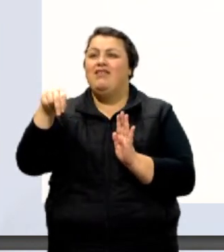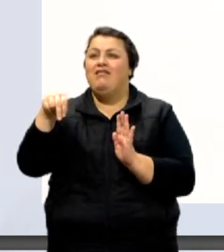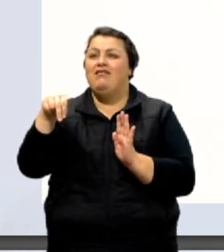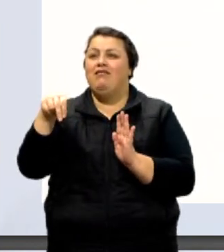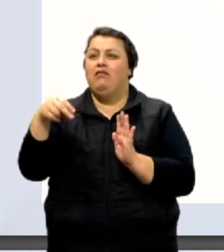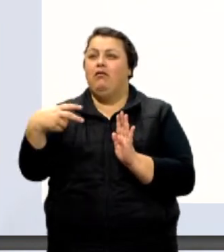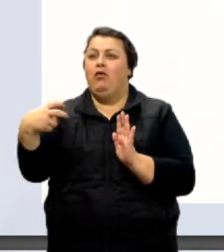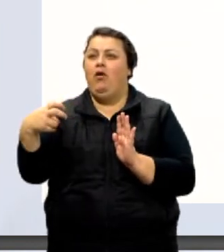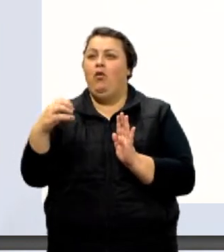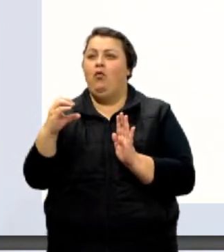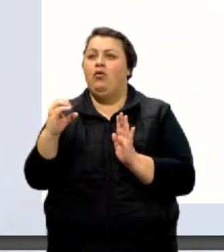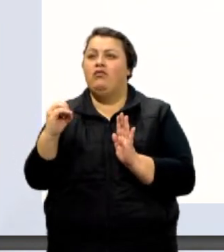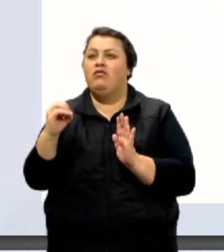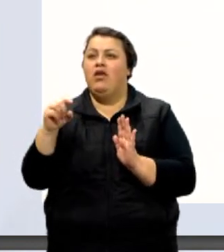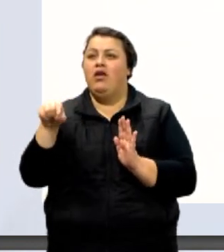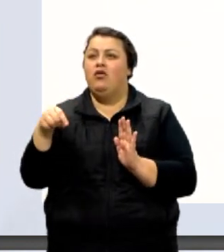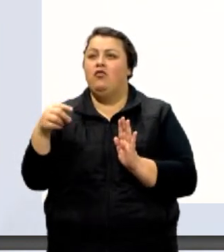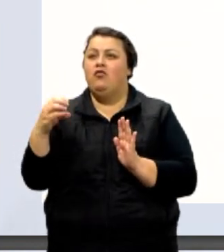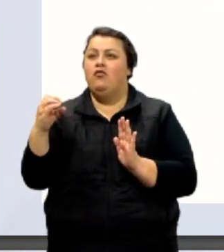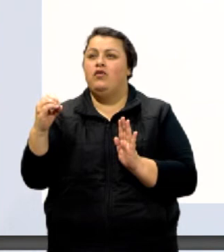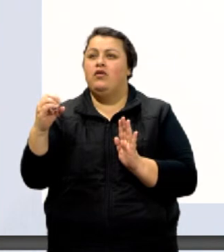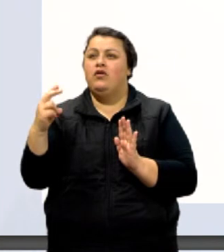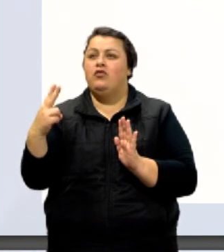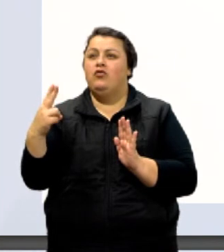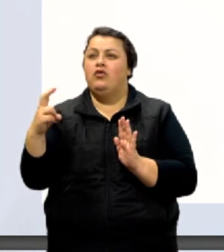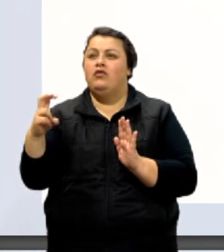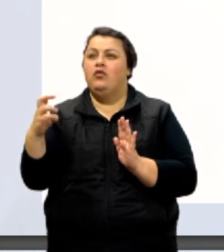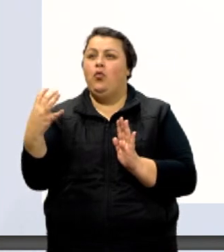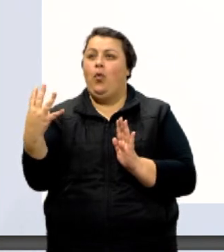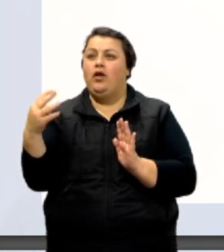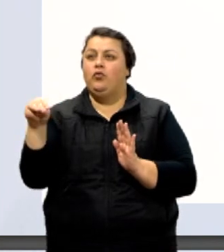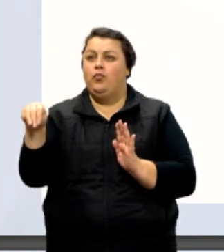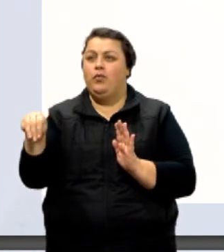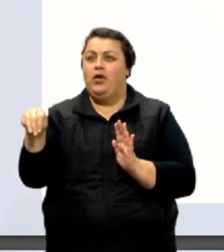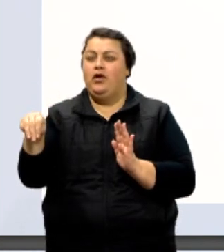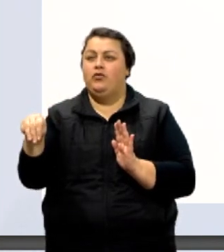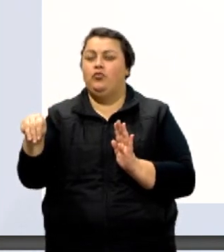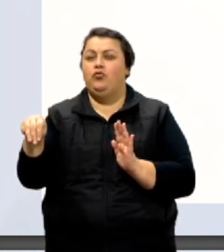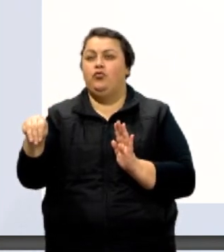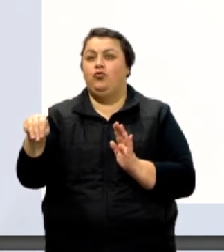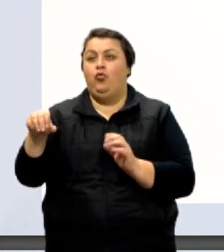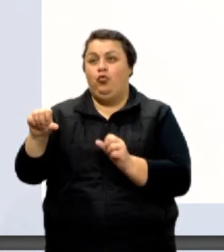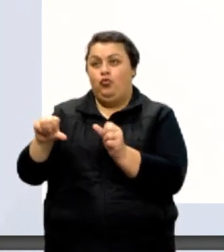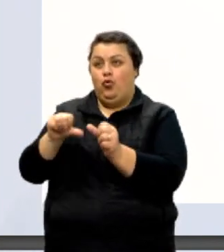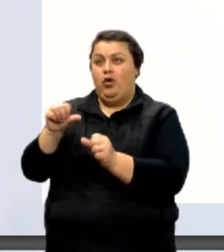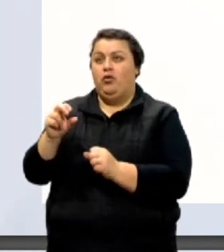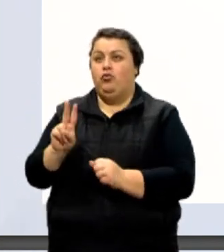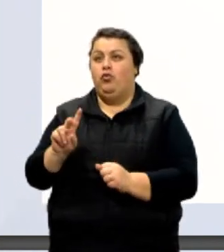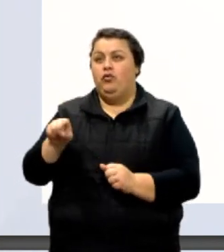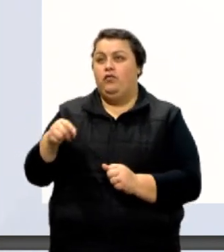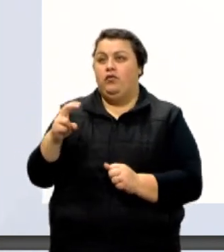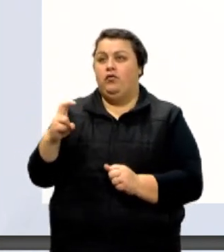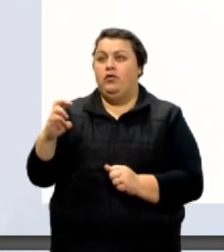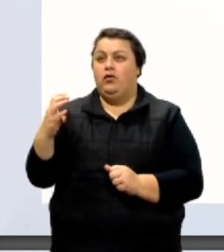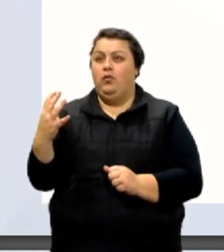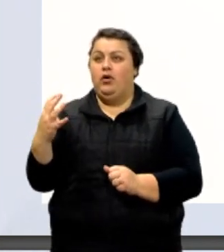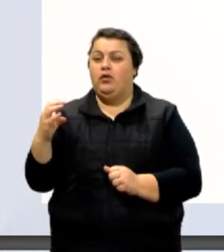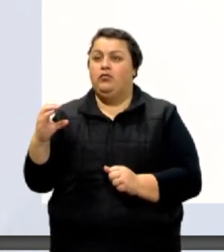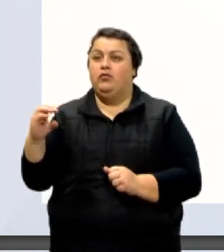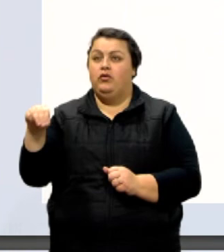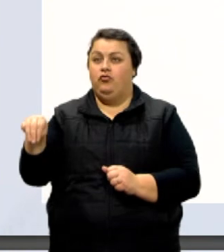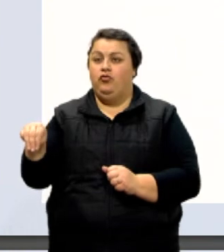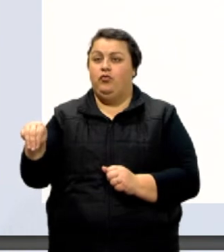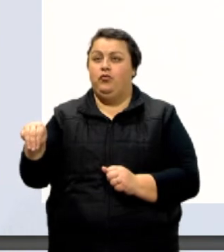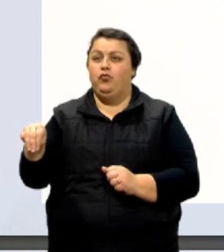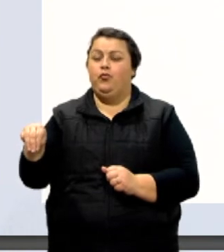Uma polegada vale 0,0254 metros ou 2,54 centímetros. Tem uma outra